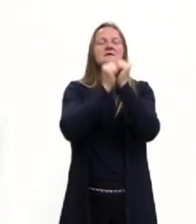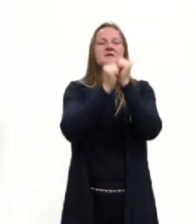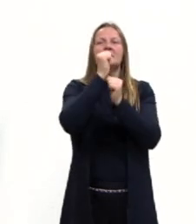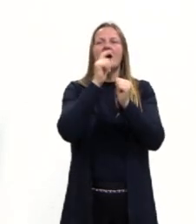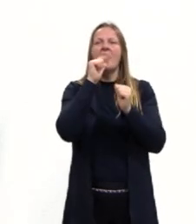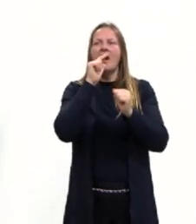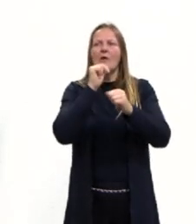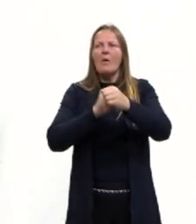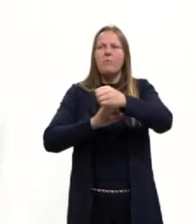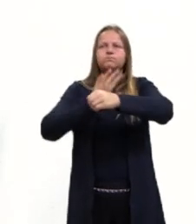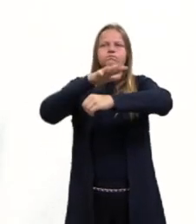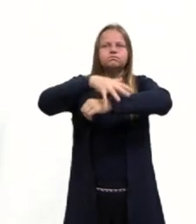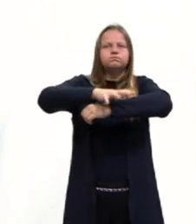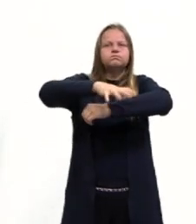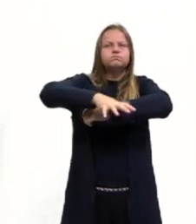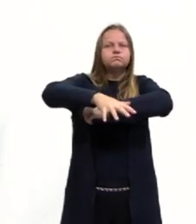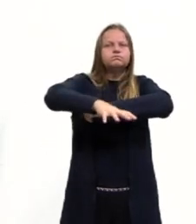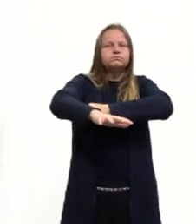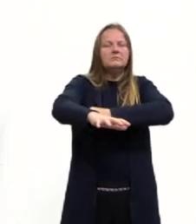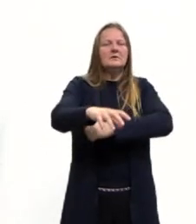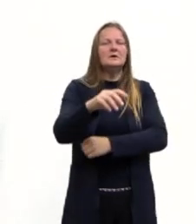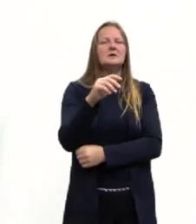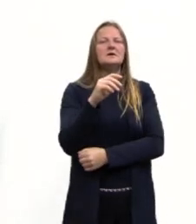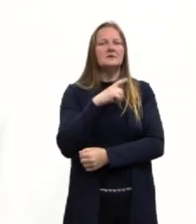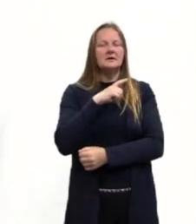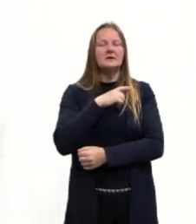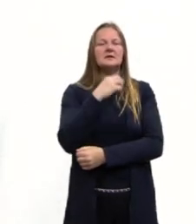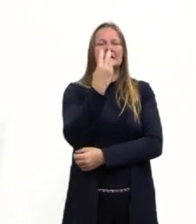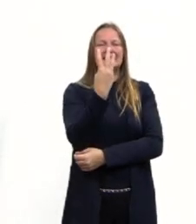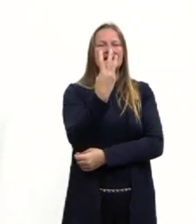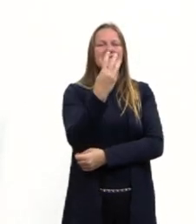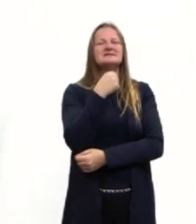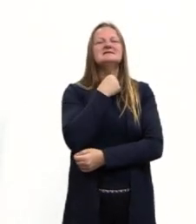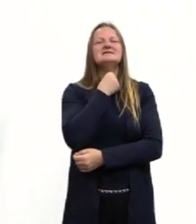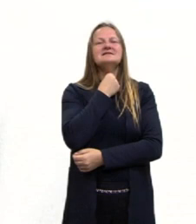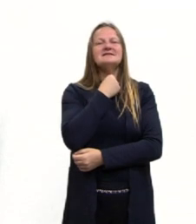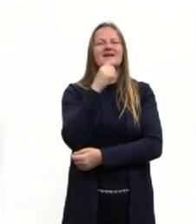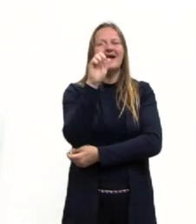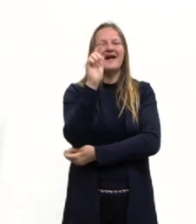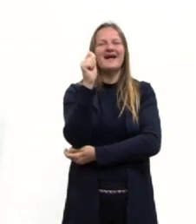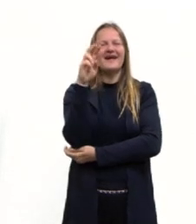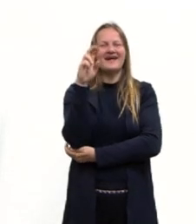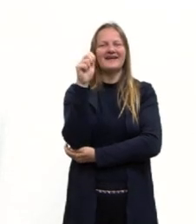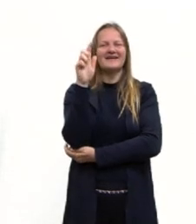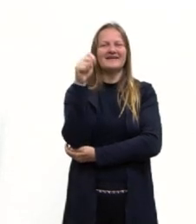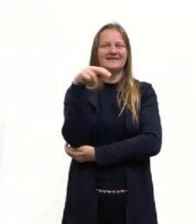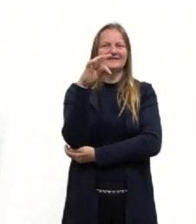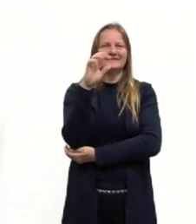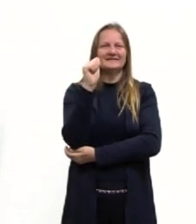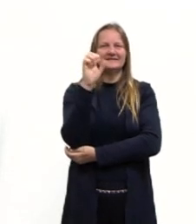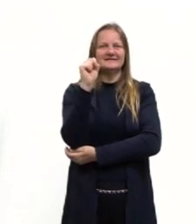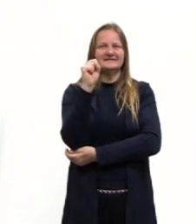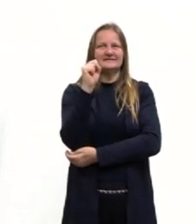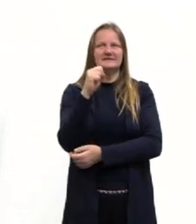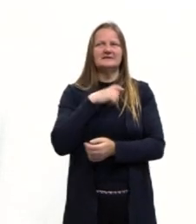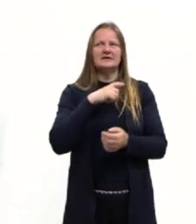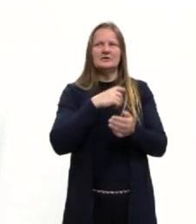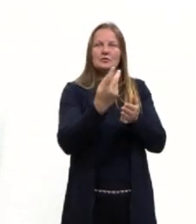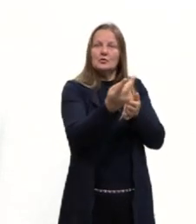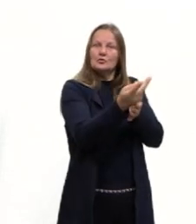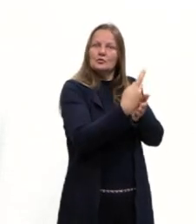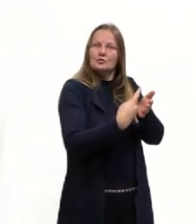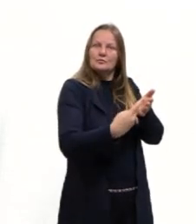nós temos hoje, que é a usina das Três Gargantas, tá? Traz o mapa aqui, que ela é bem no meio, né, da China,